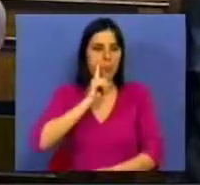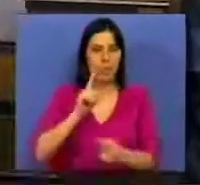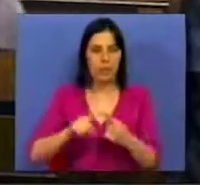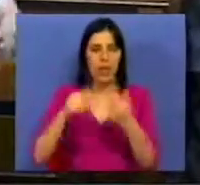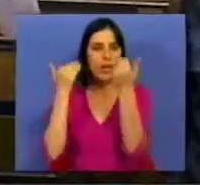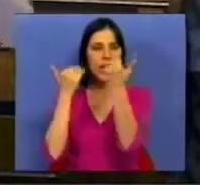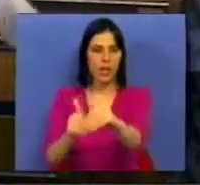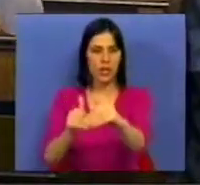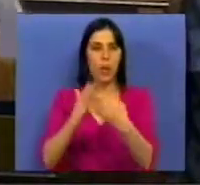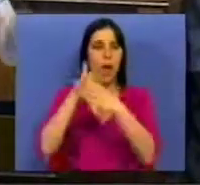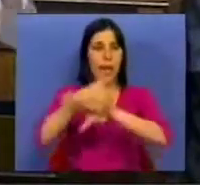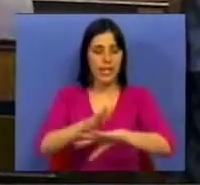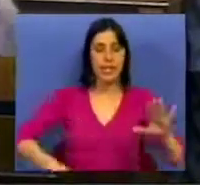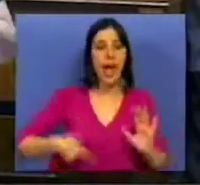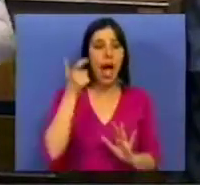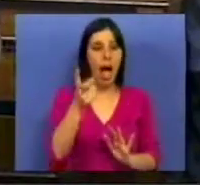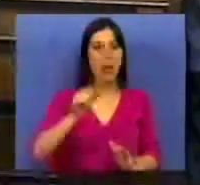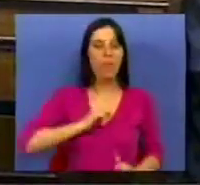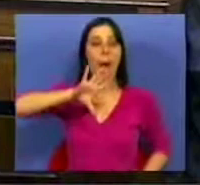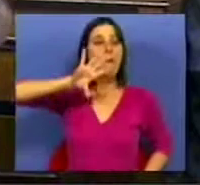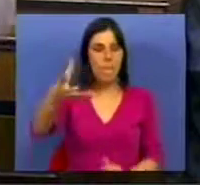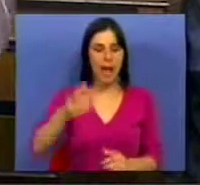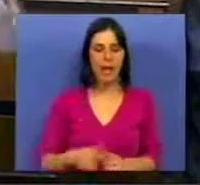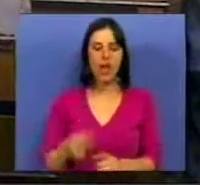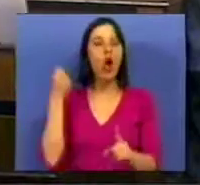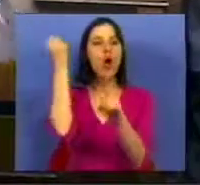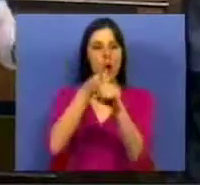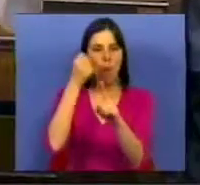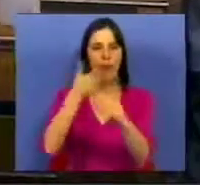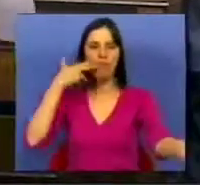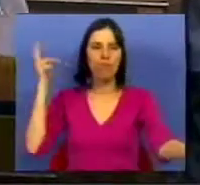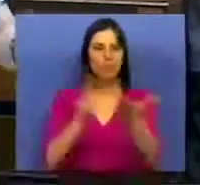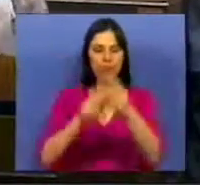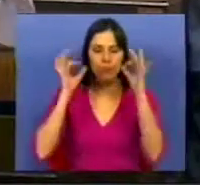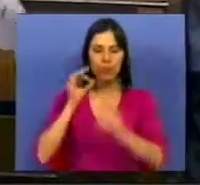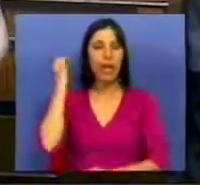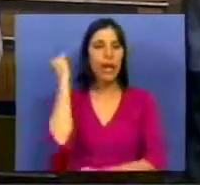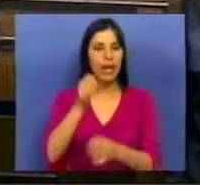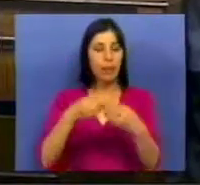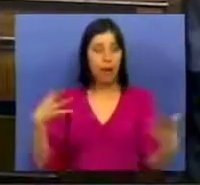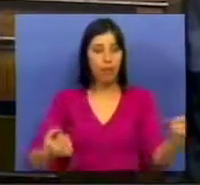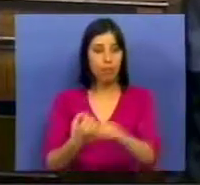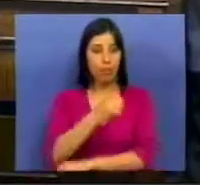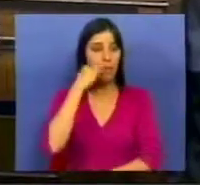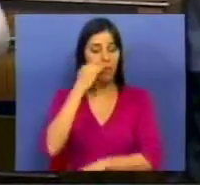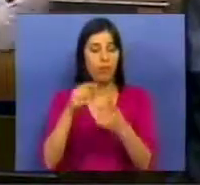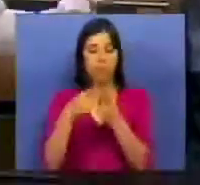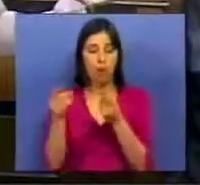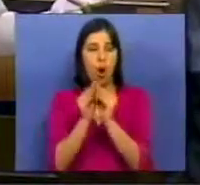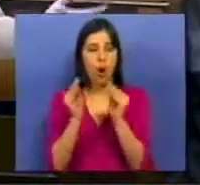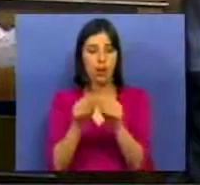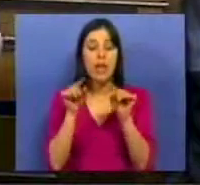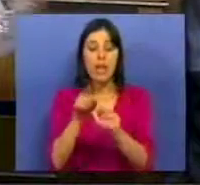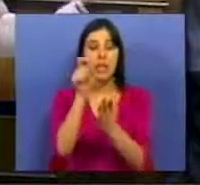restrição de acesso às armas no nosso país, combate eficaz à criminalidade violenta e organizada. Nesse